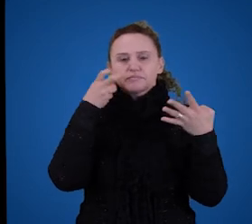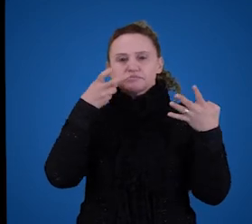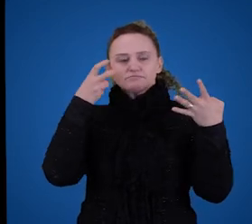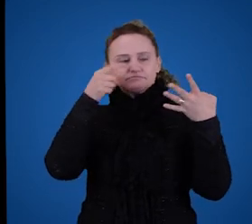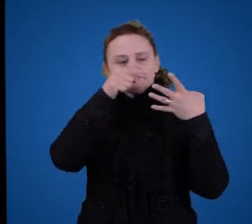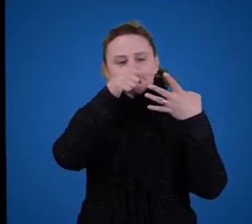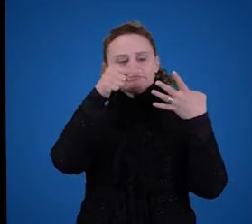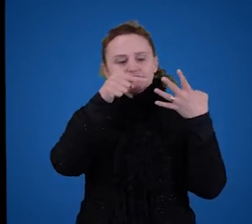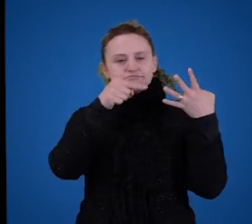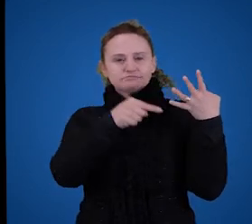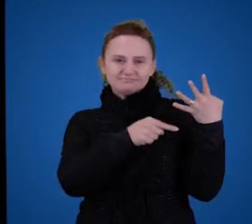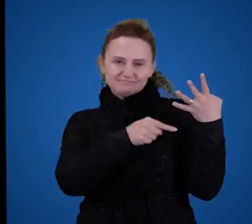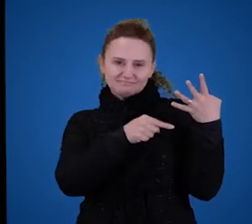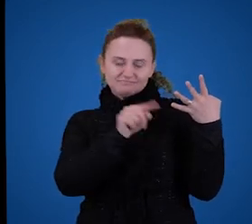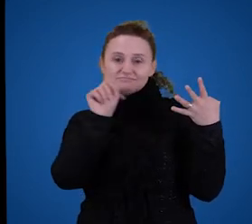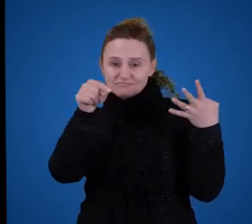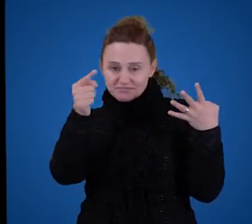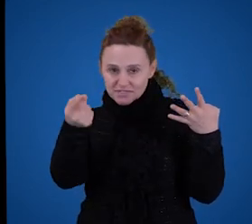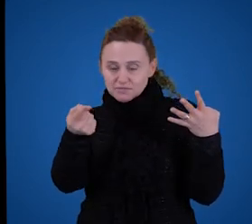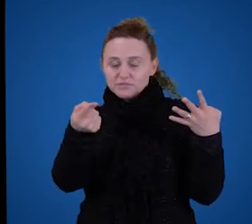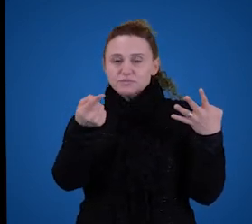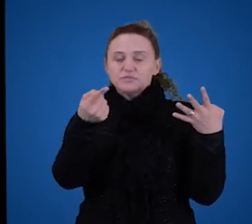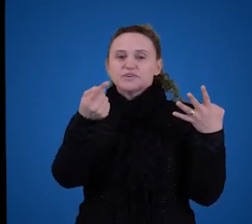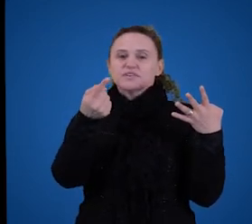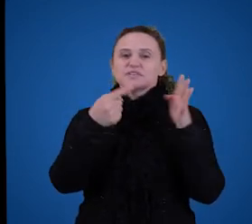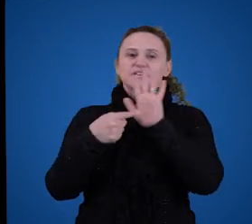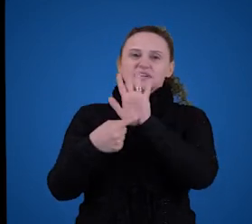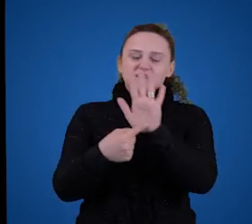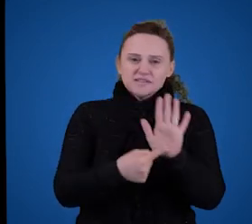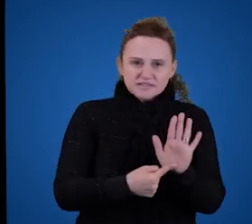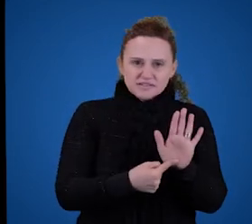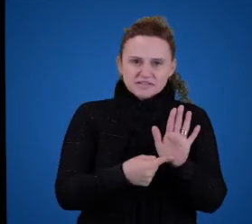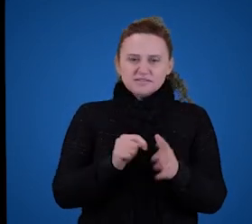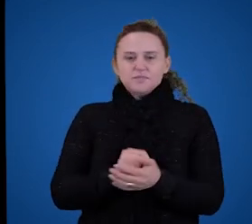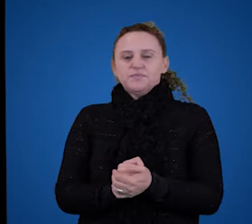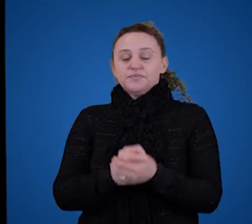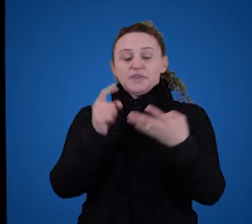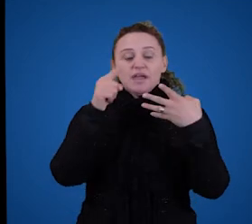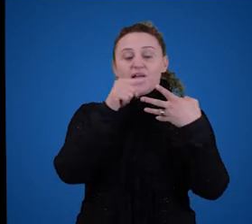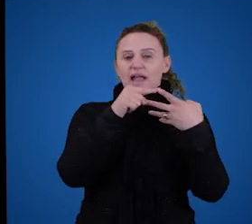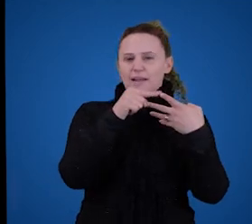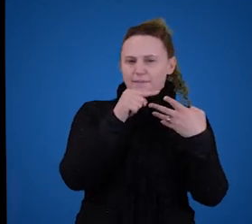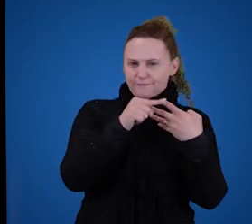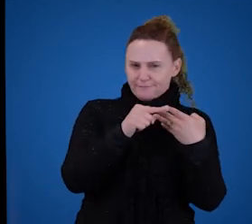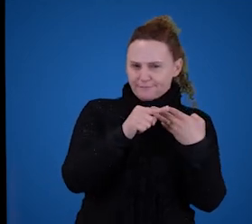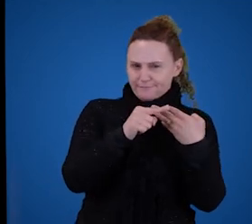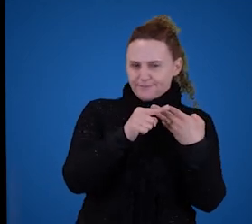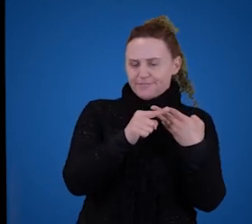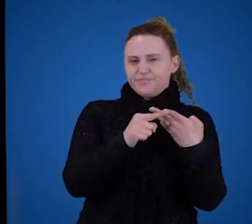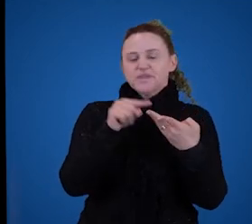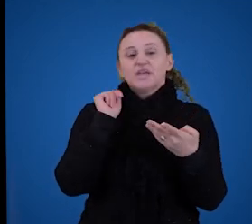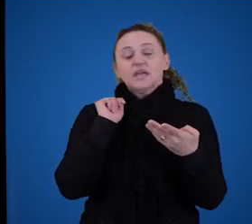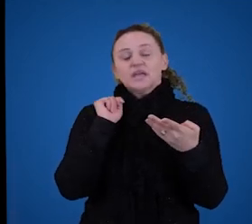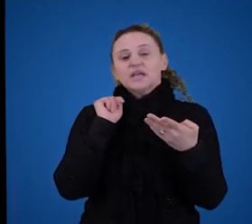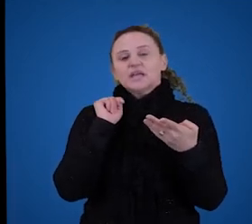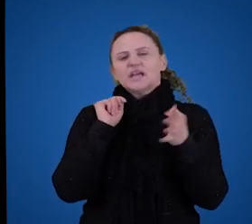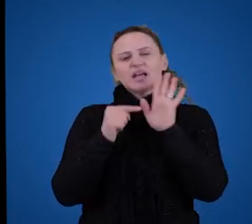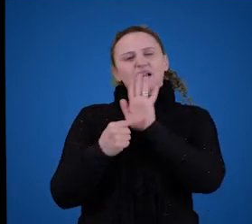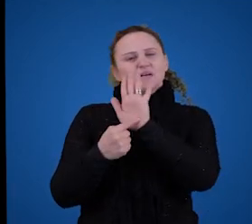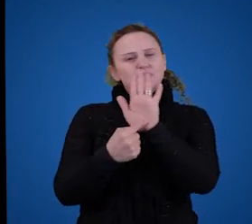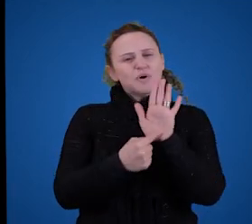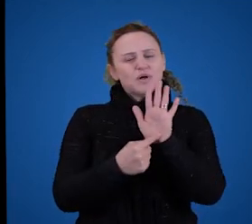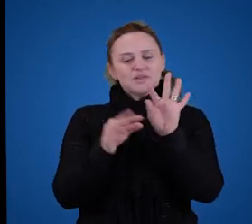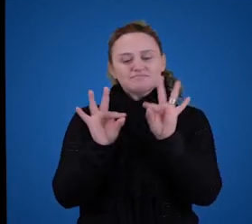depois dessa apresentação do problema das hipóteses, considerar a primeira hipótese, que é a hipótese que apela para o fato das